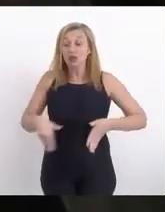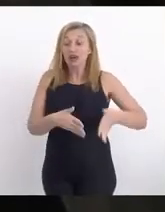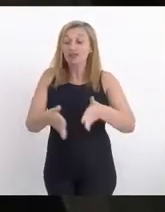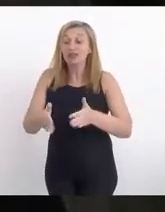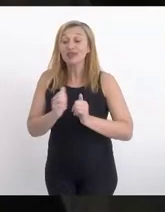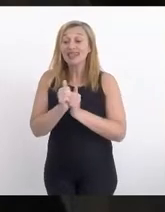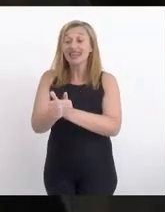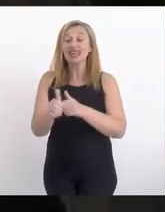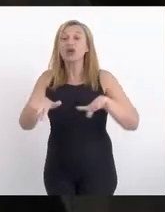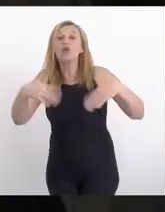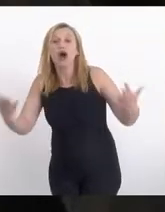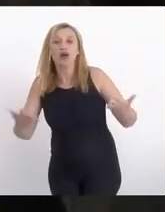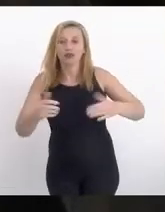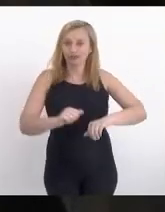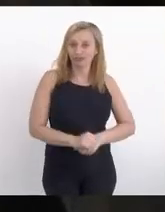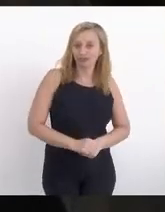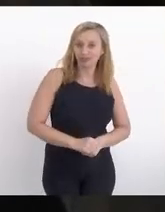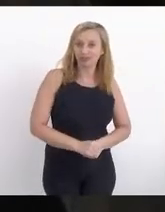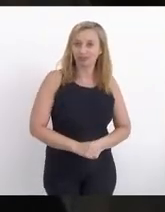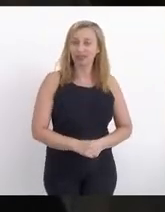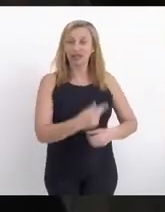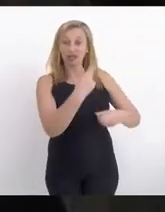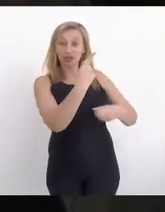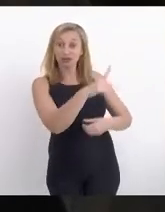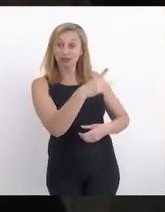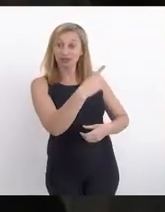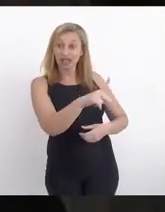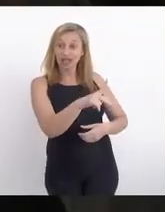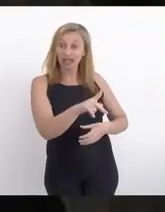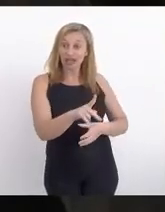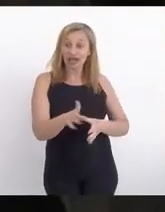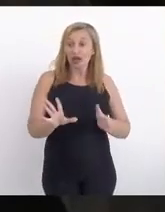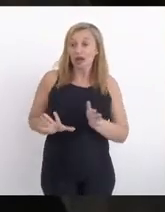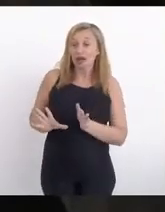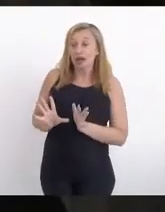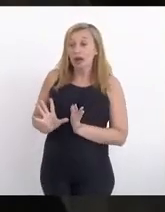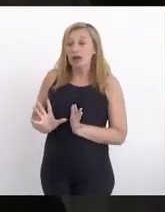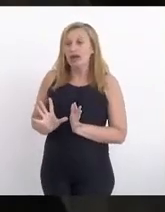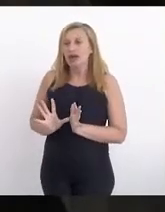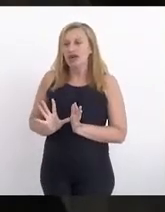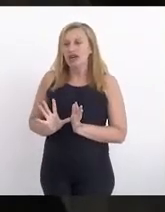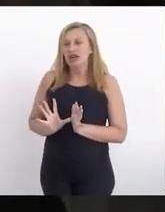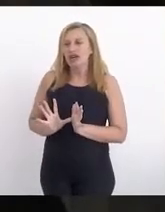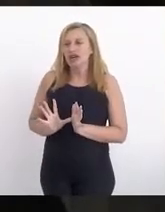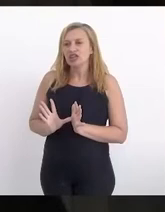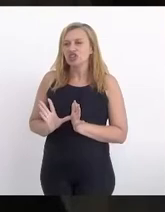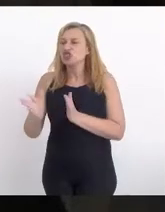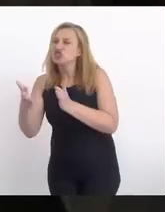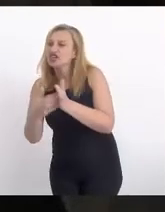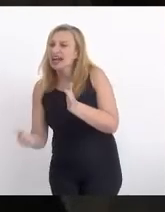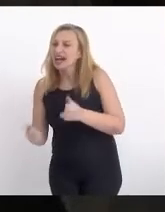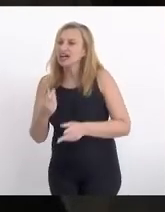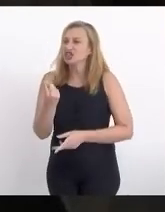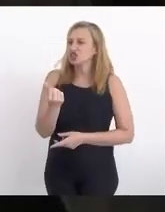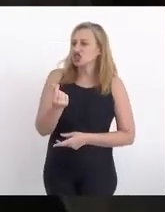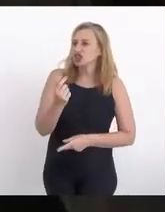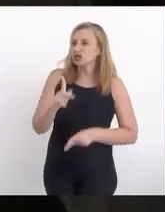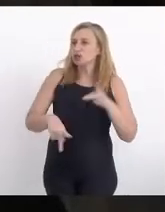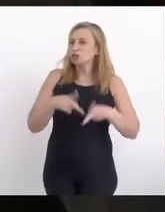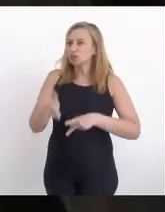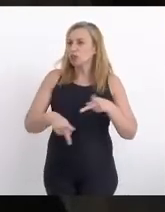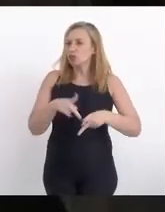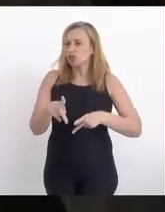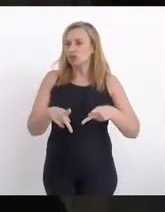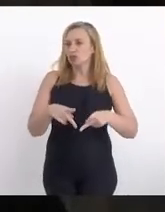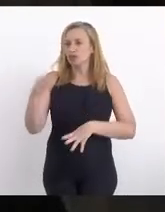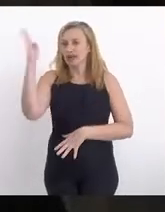Se a natureza dela é espoliar o povo brasileiro e distribuir dividendos para os acionistas,